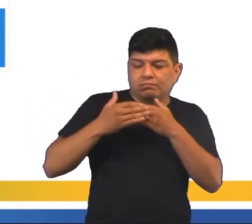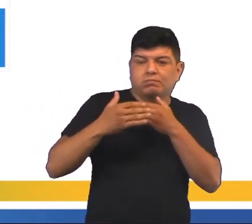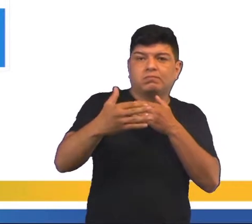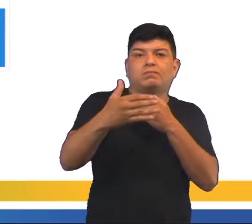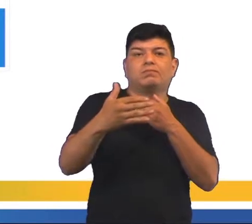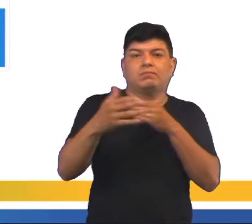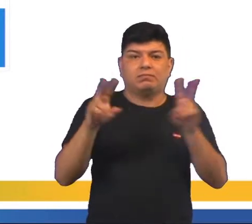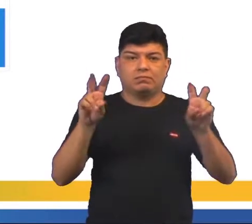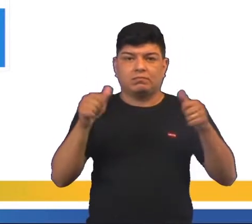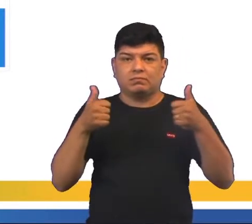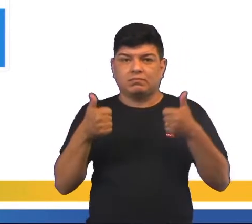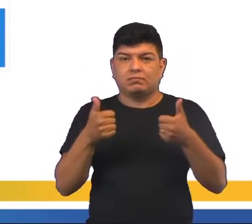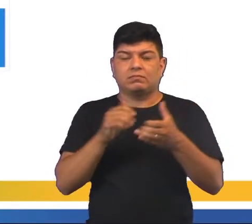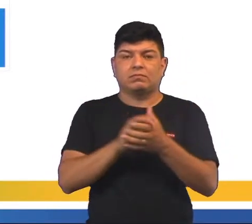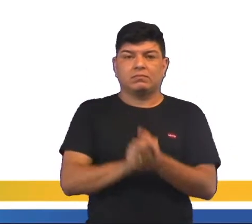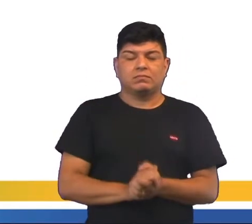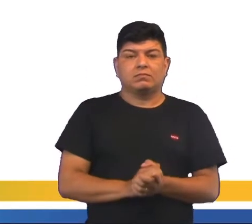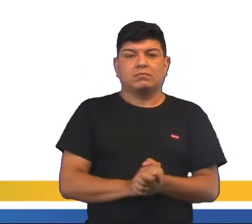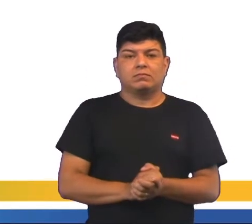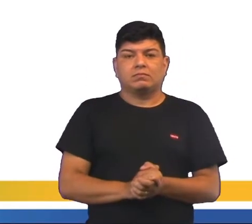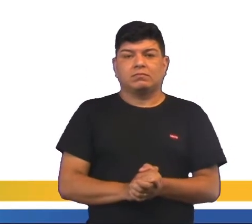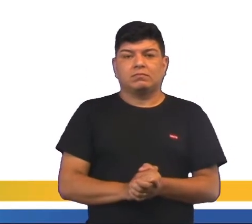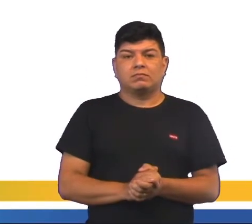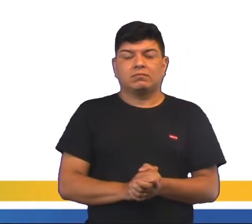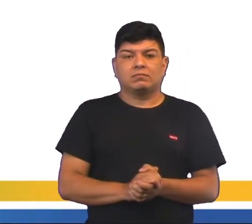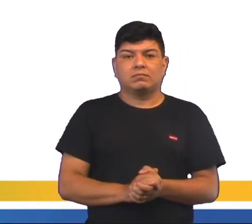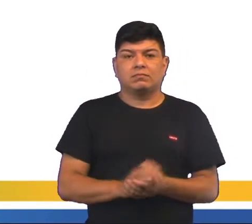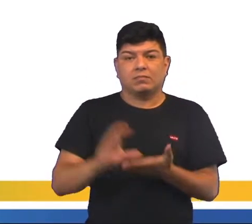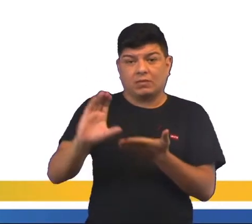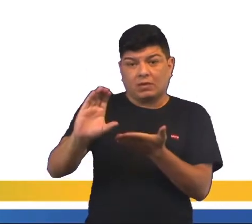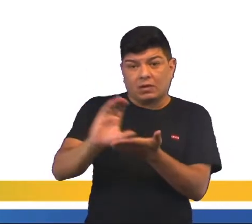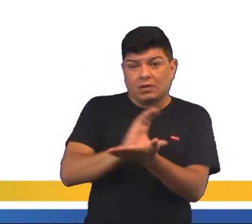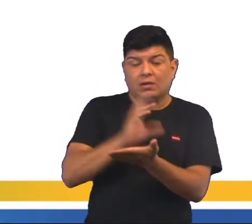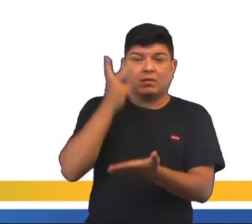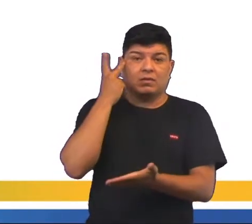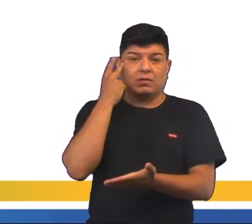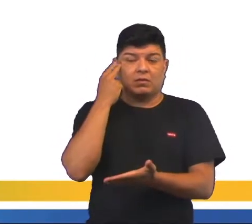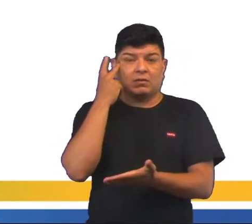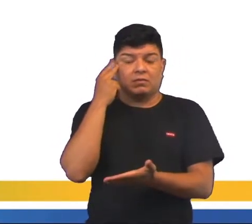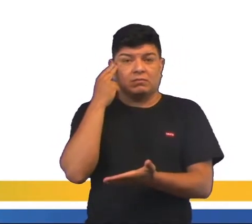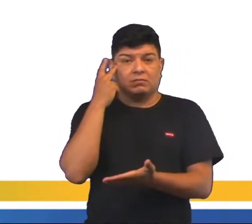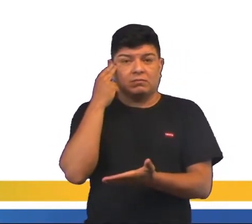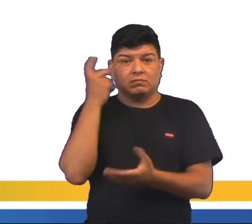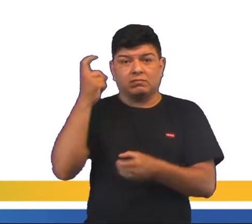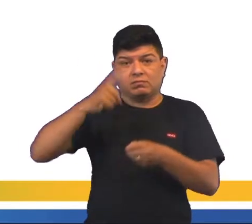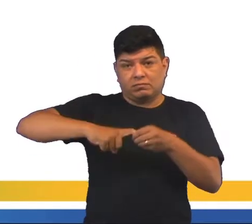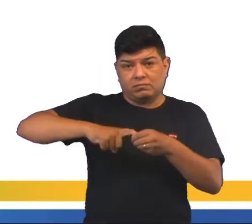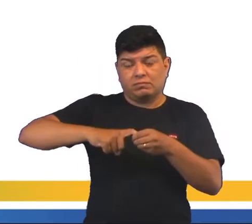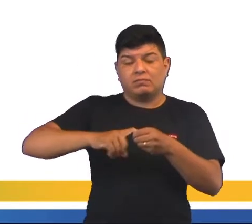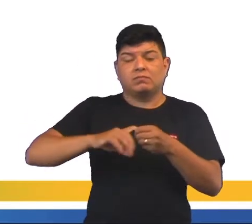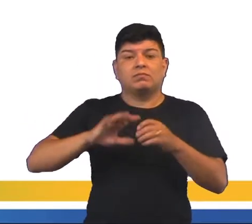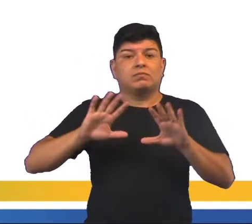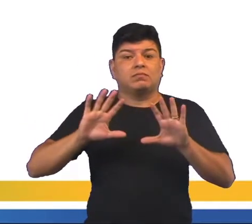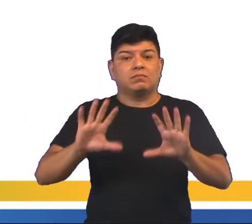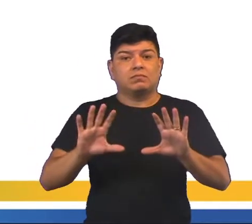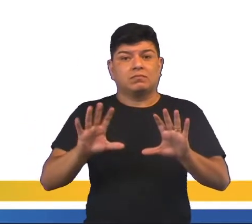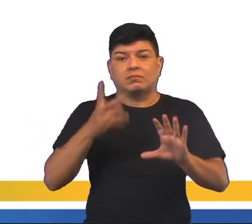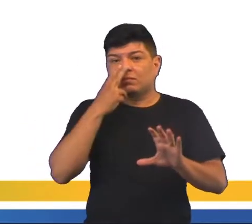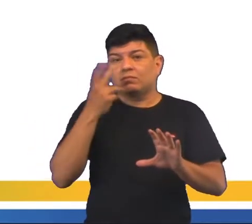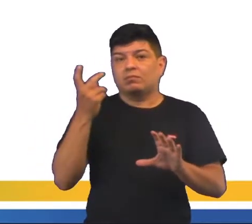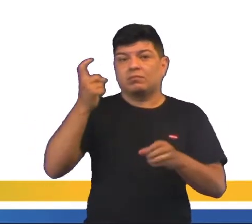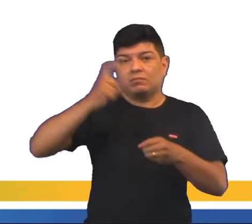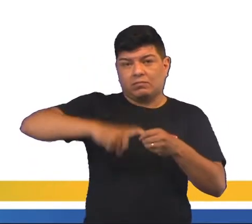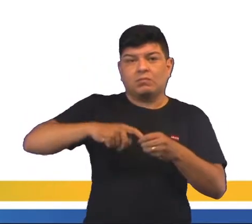frente sobre isso. Então, recursos naturais renováveis são aqueles que se